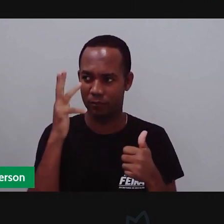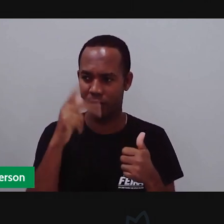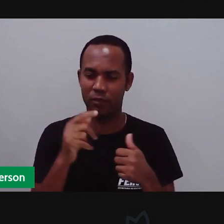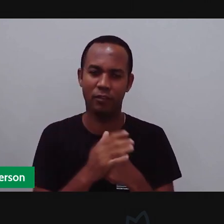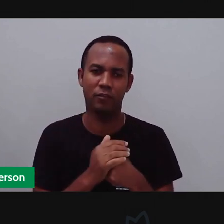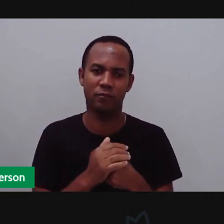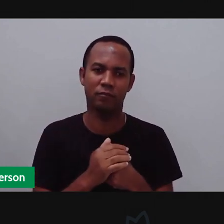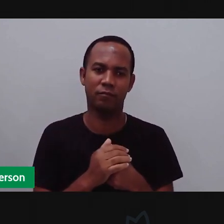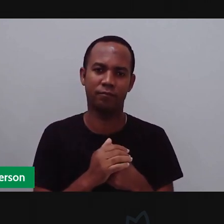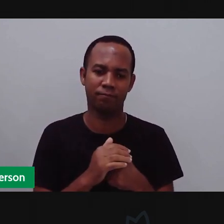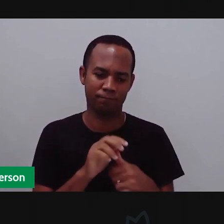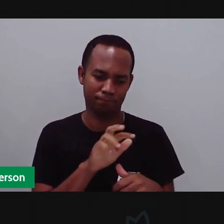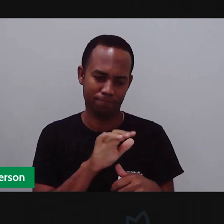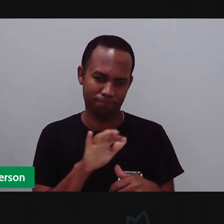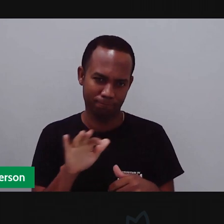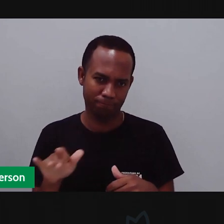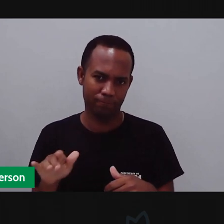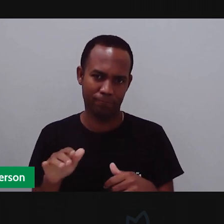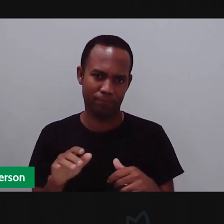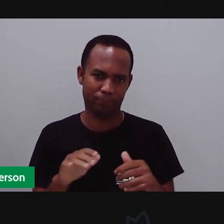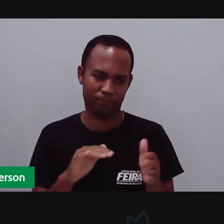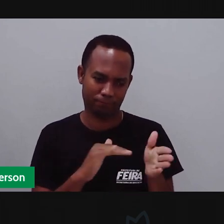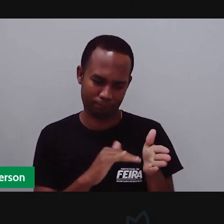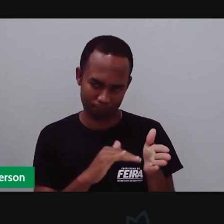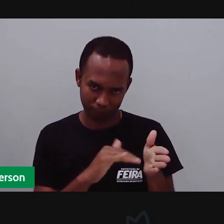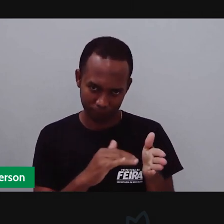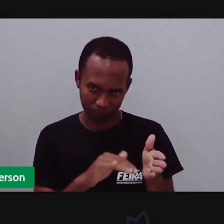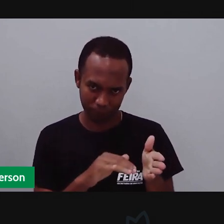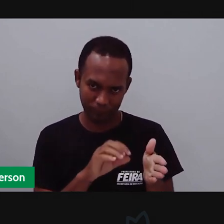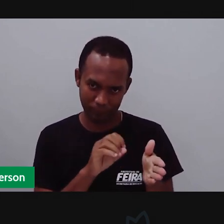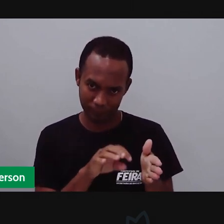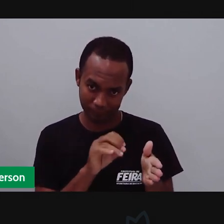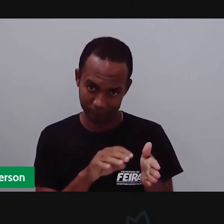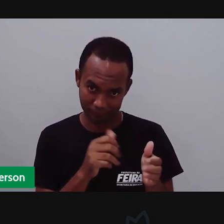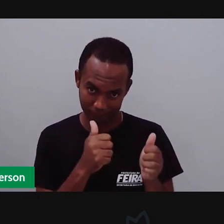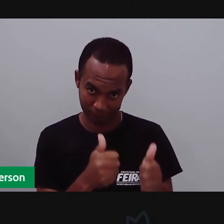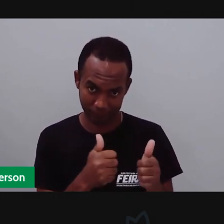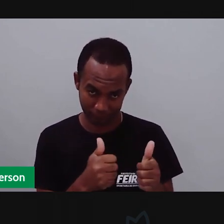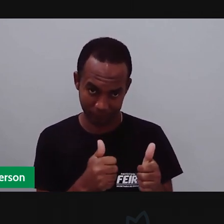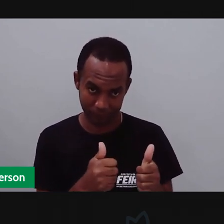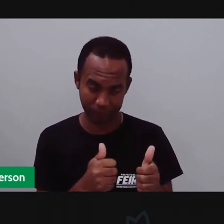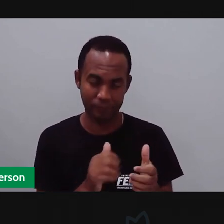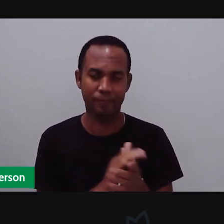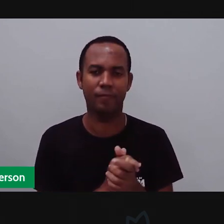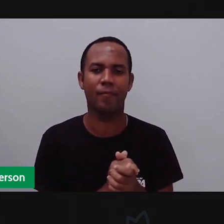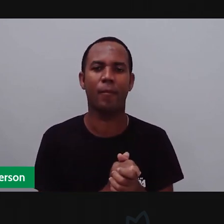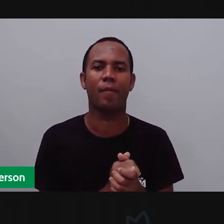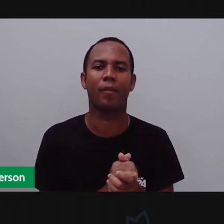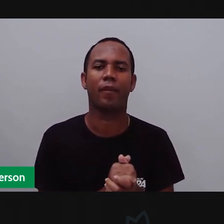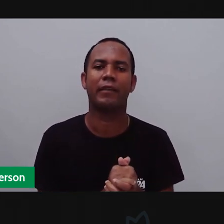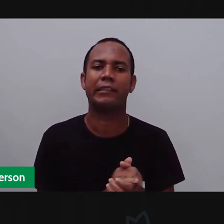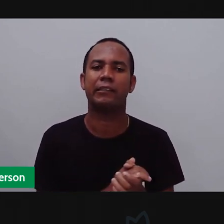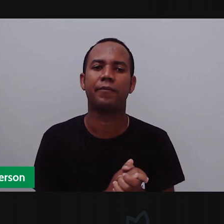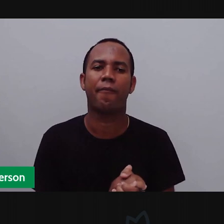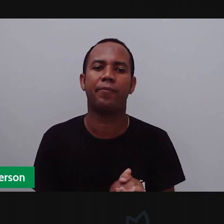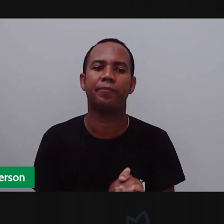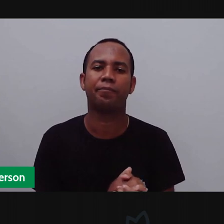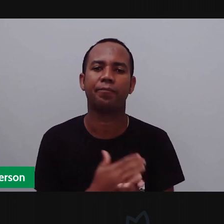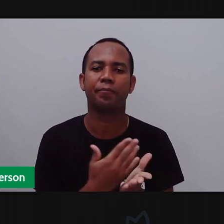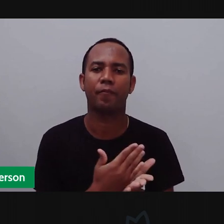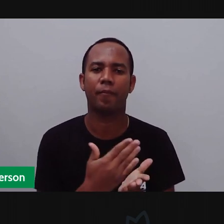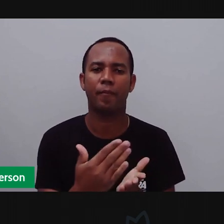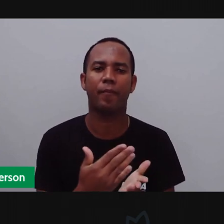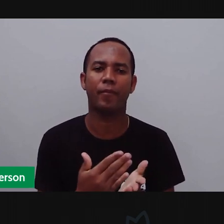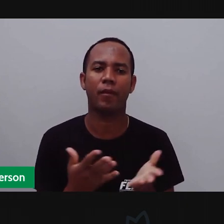Se inscrever no canal da Seduc, aquele comentário aqui embaixo. E aí? Vamos lá, gente?